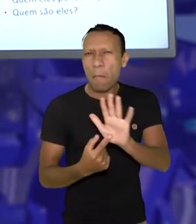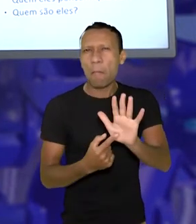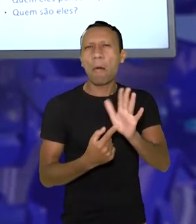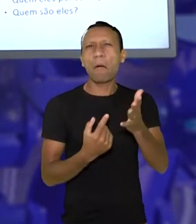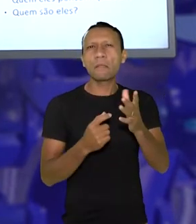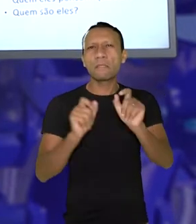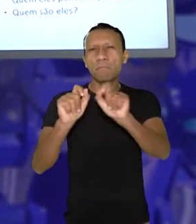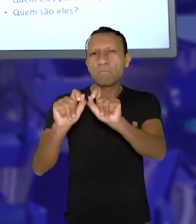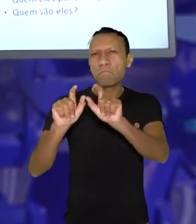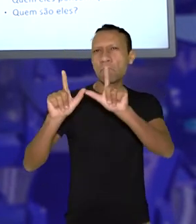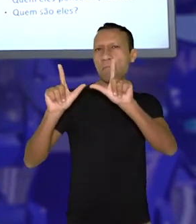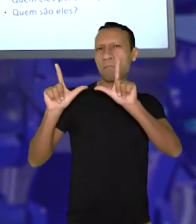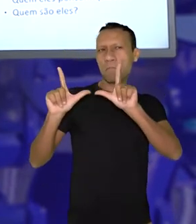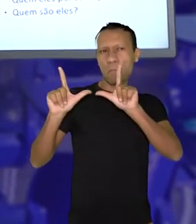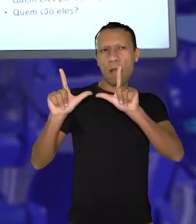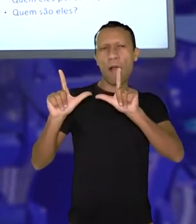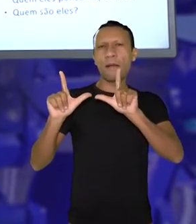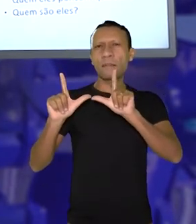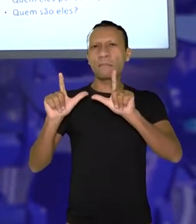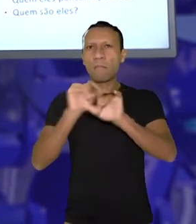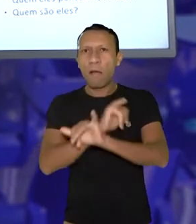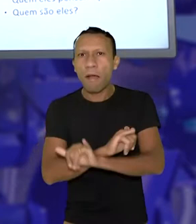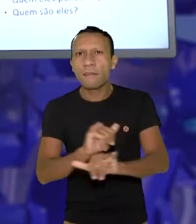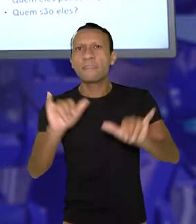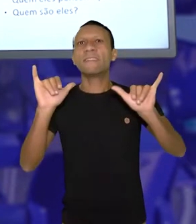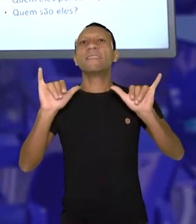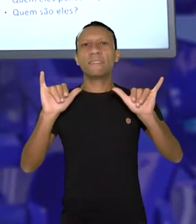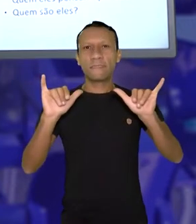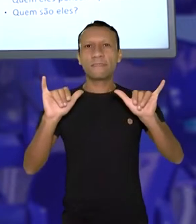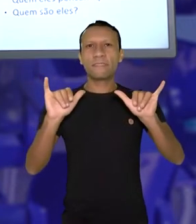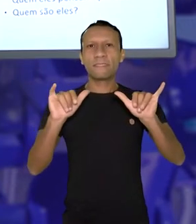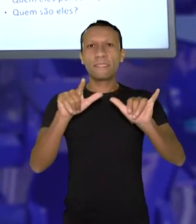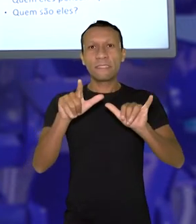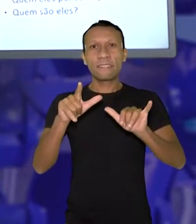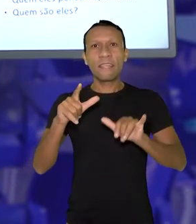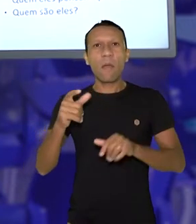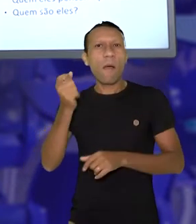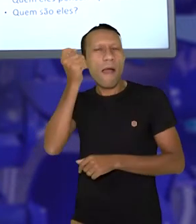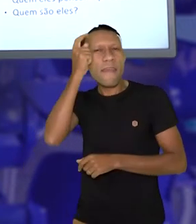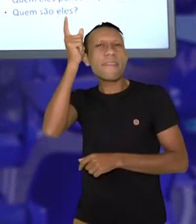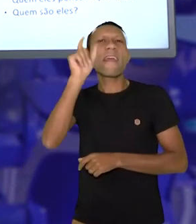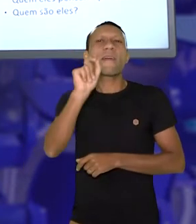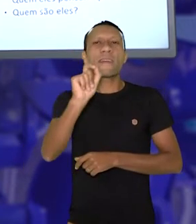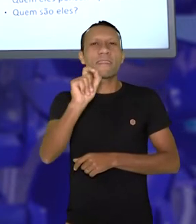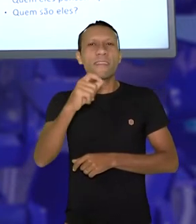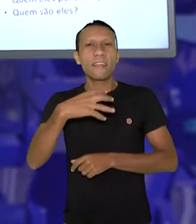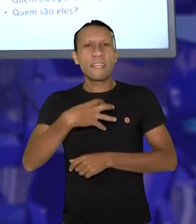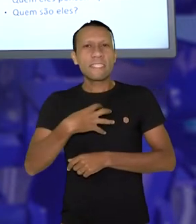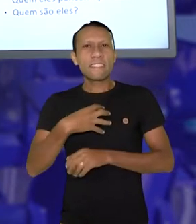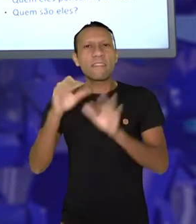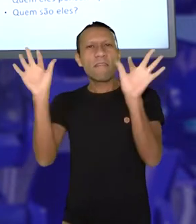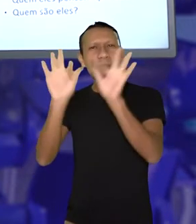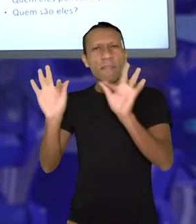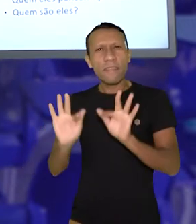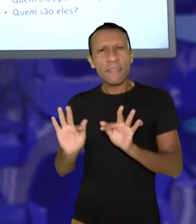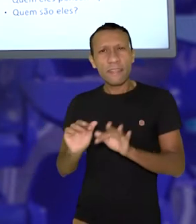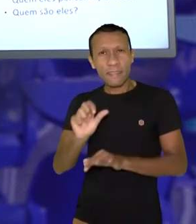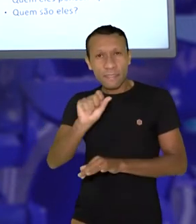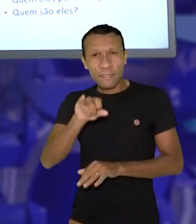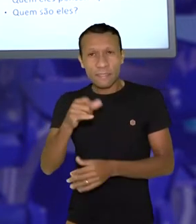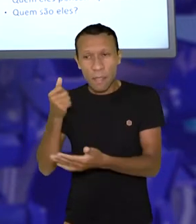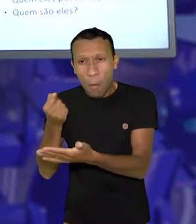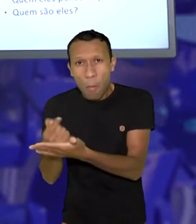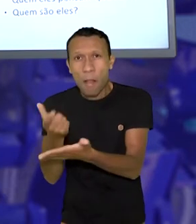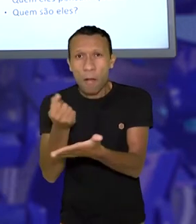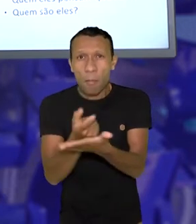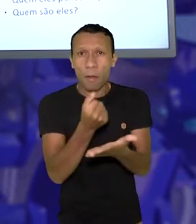propaganda, ela traz para a gente a ideia de que você só é feliz se você consumir, que